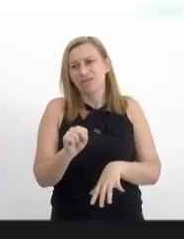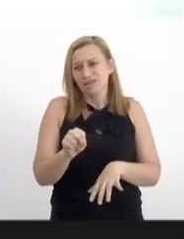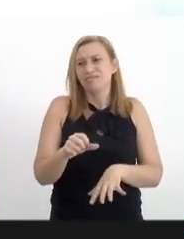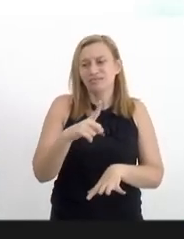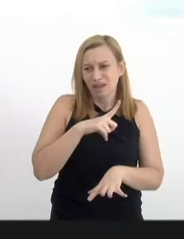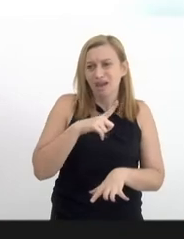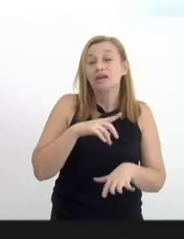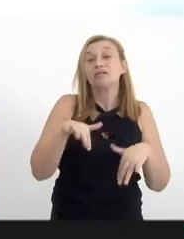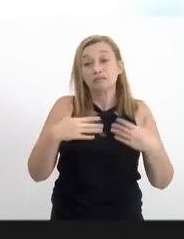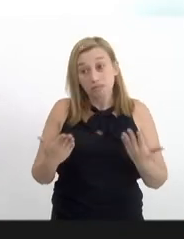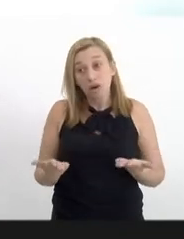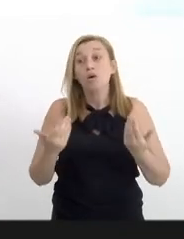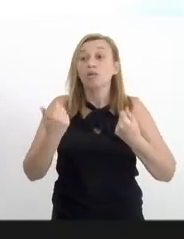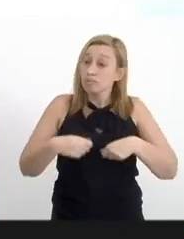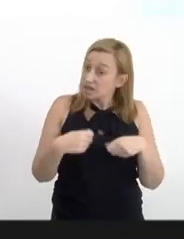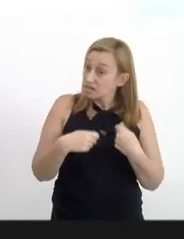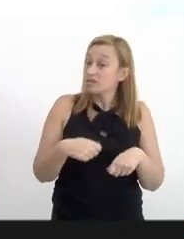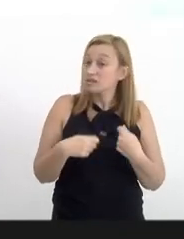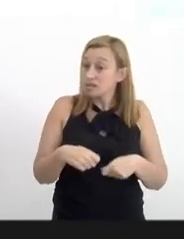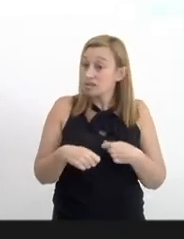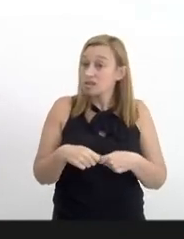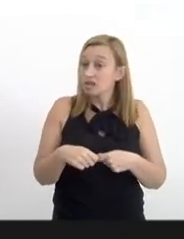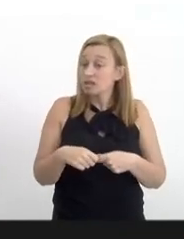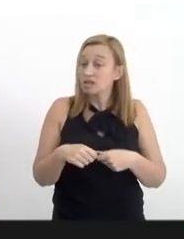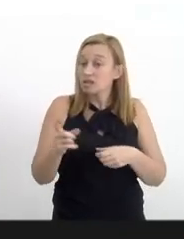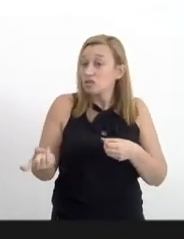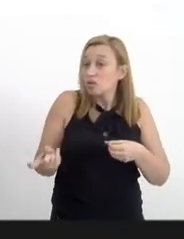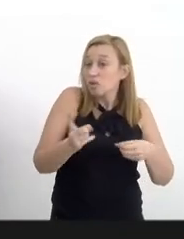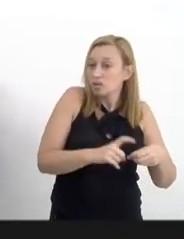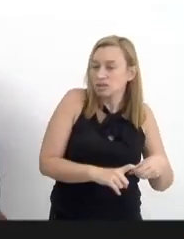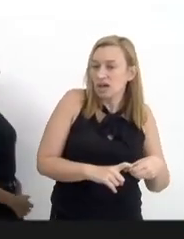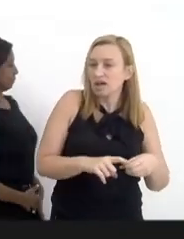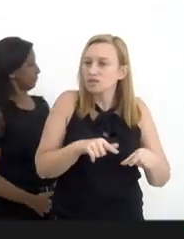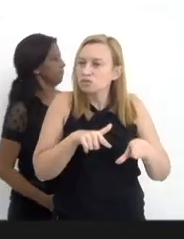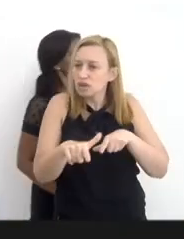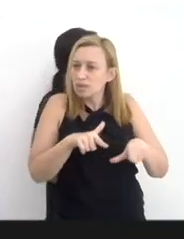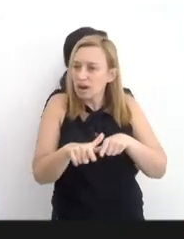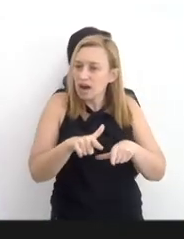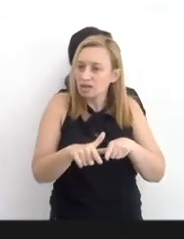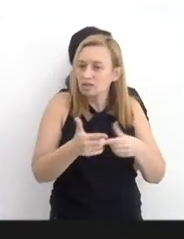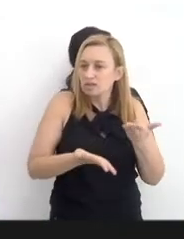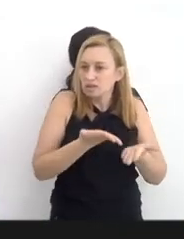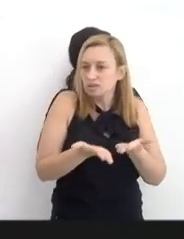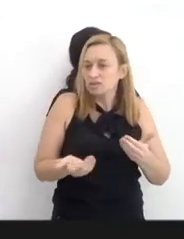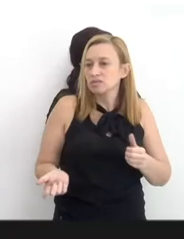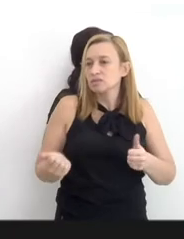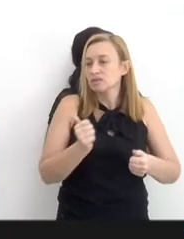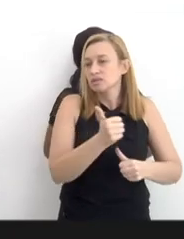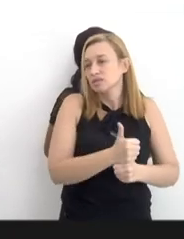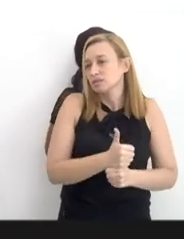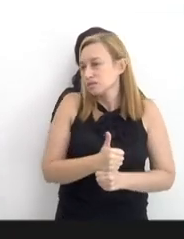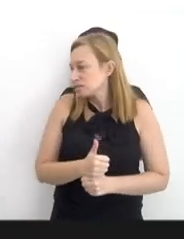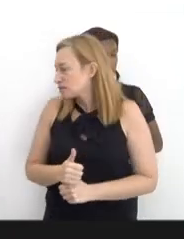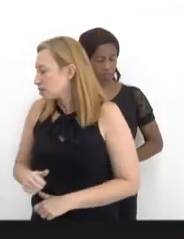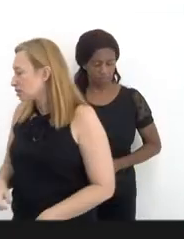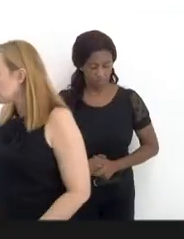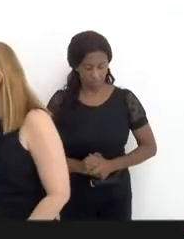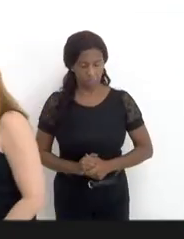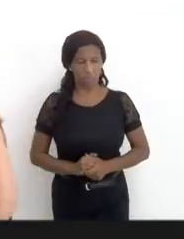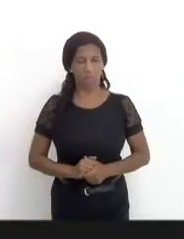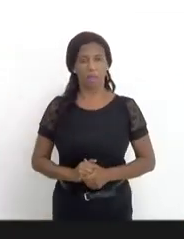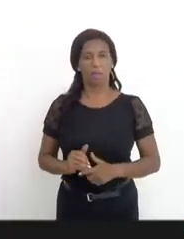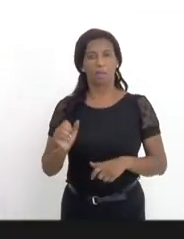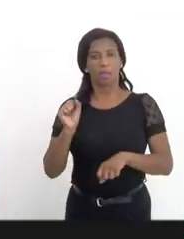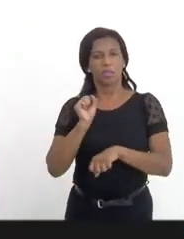dizer, então a gente precisa que isso seja retomado paulatinamente, que haja um esforço das gestões para que os